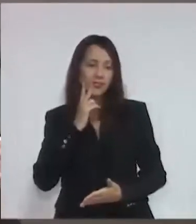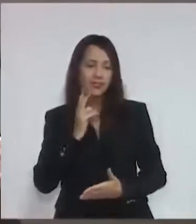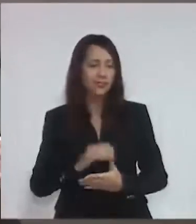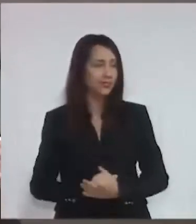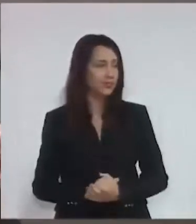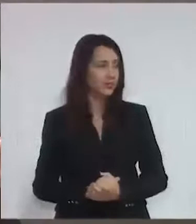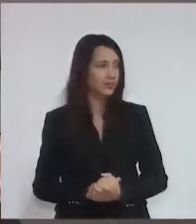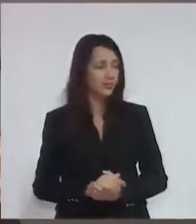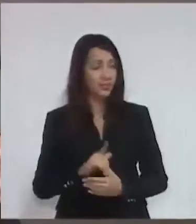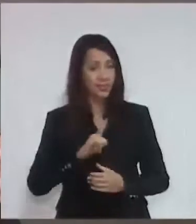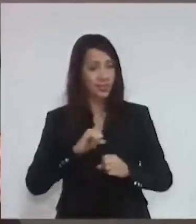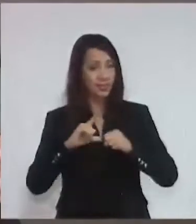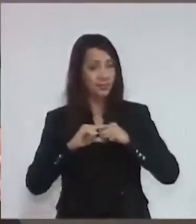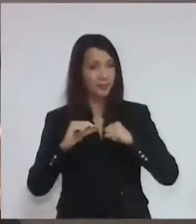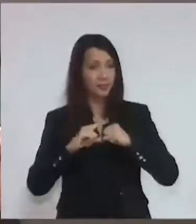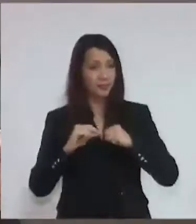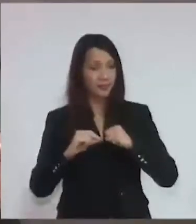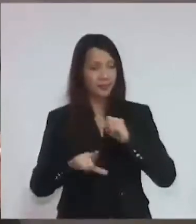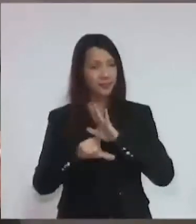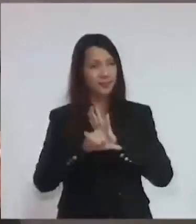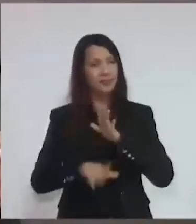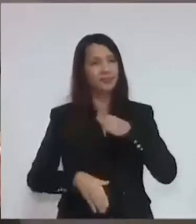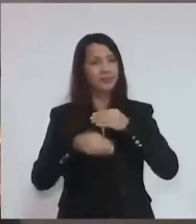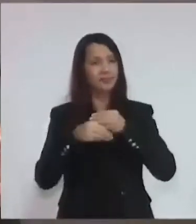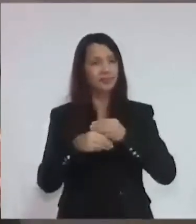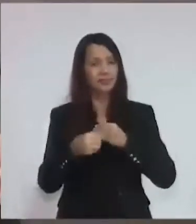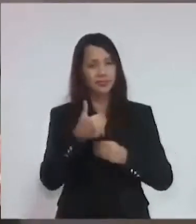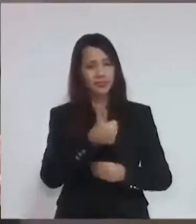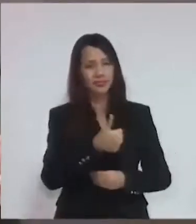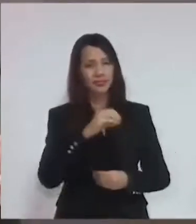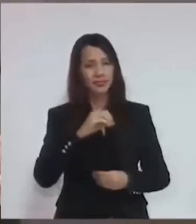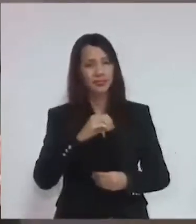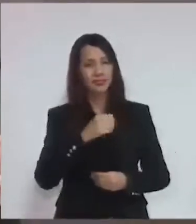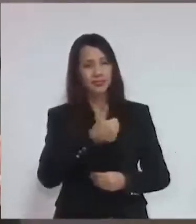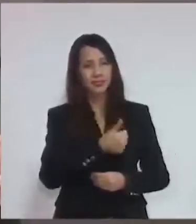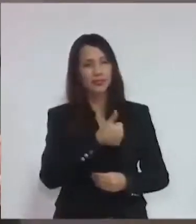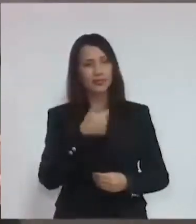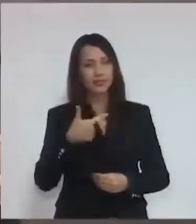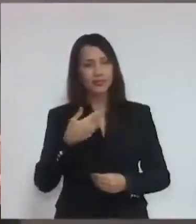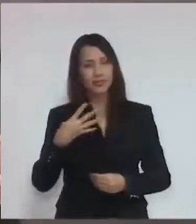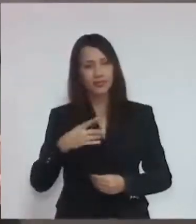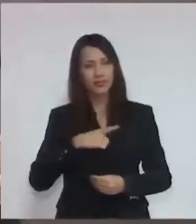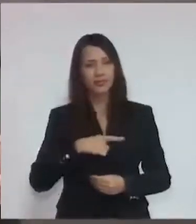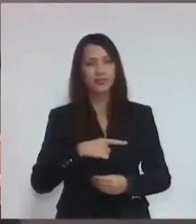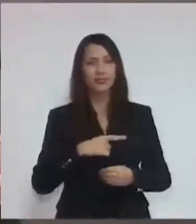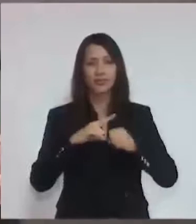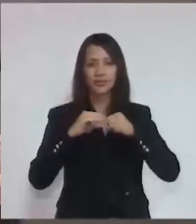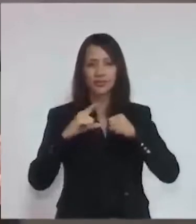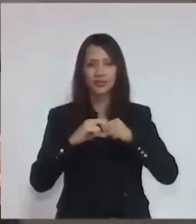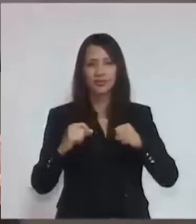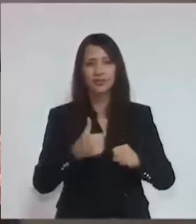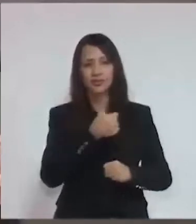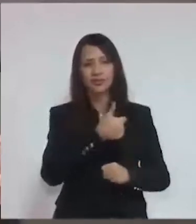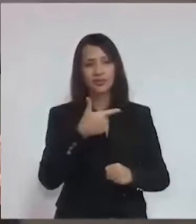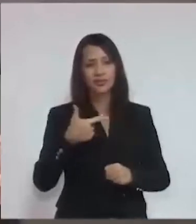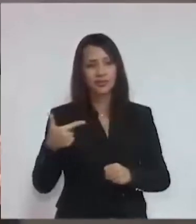Temos o artigo, a lei complementar 124, o artigo 22, que é bem explícita na sua lei,